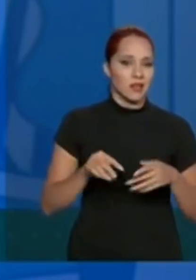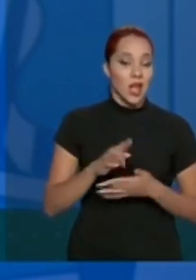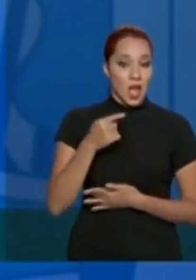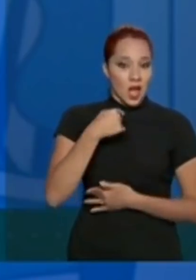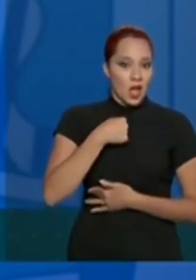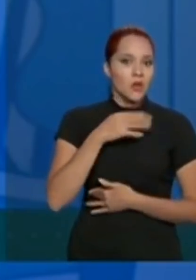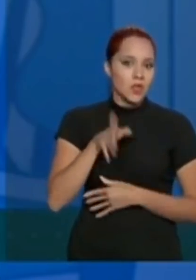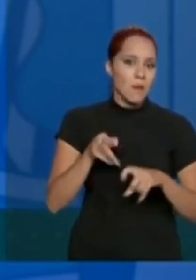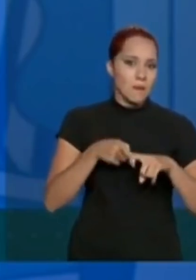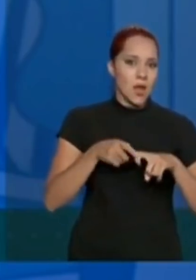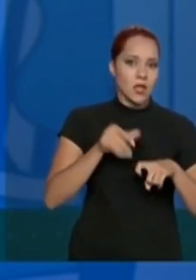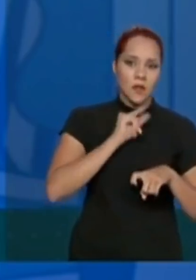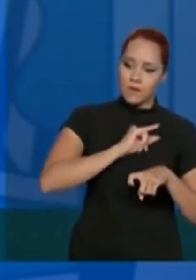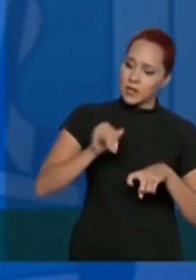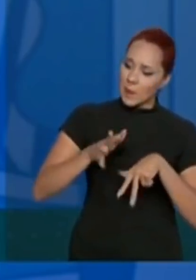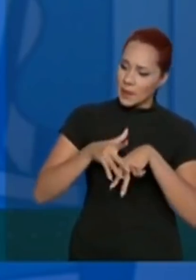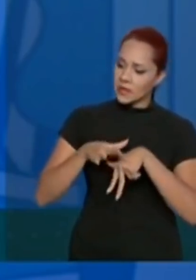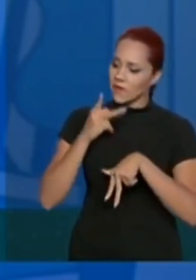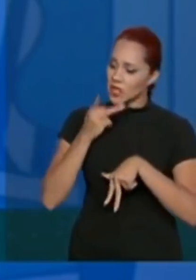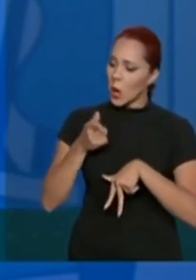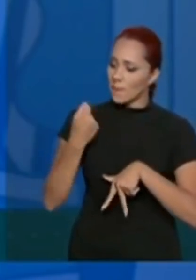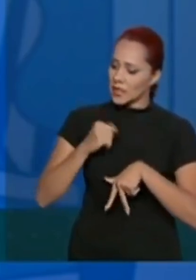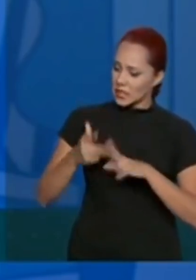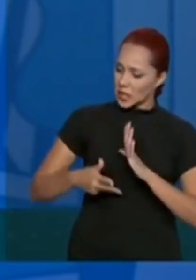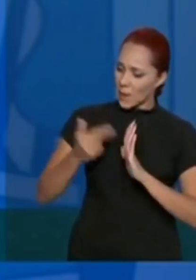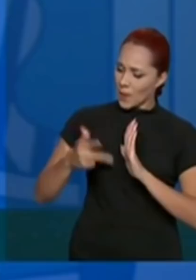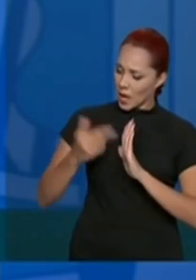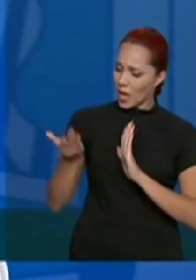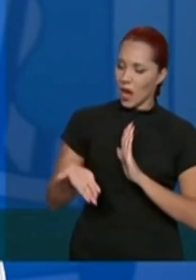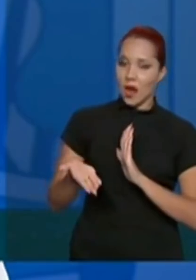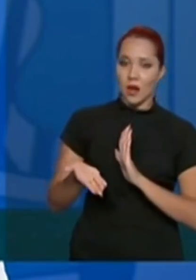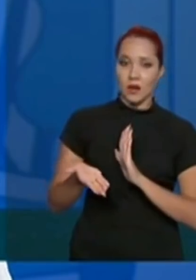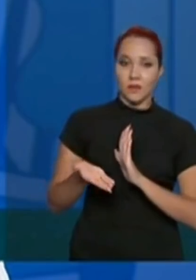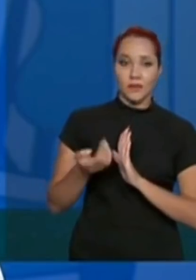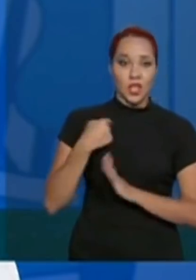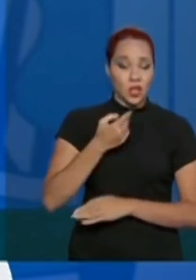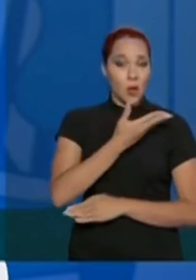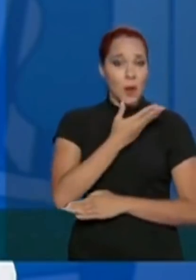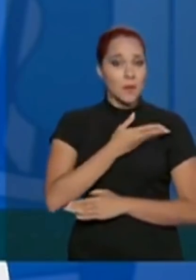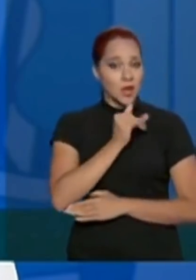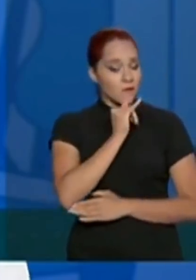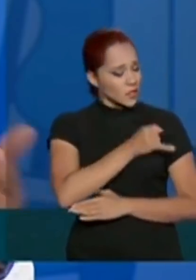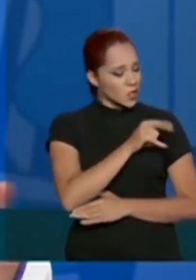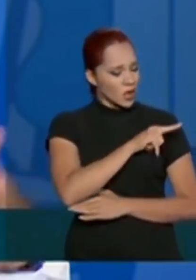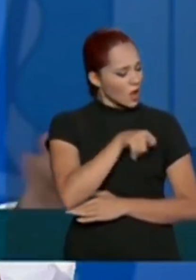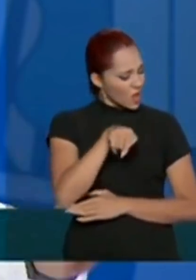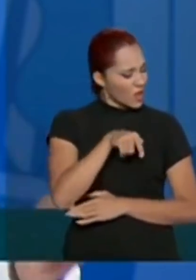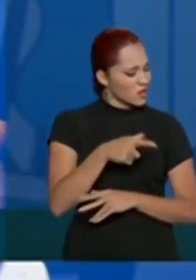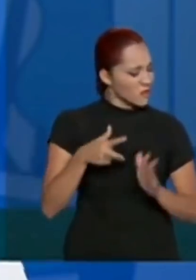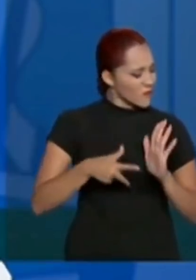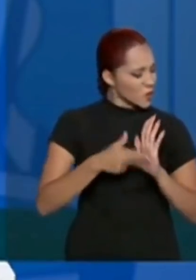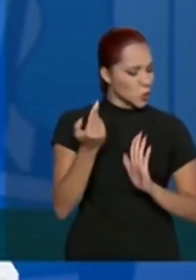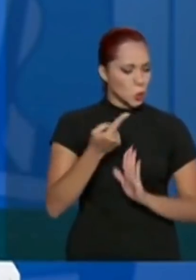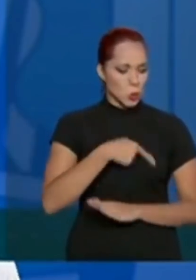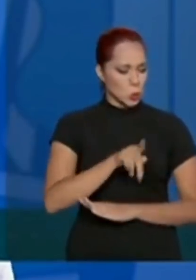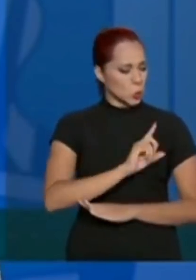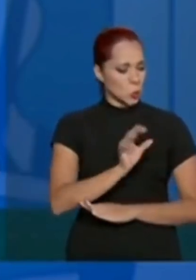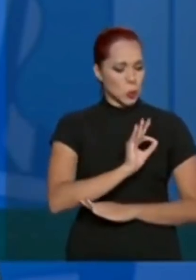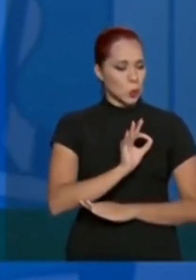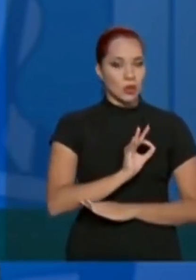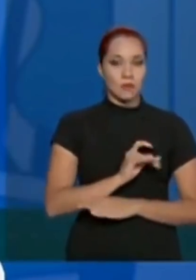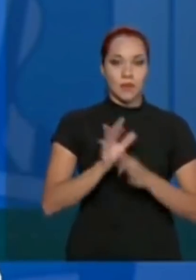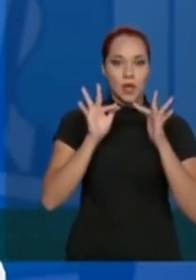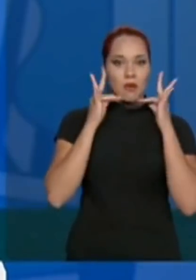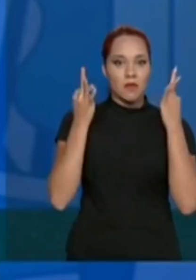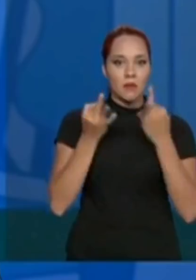já aconteceu de eu falar para um paciente, olha, eu acho que tem que operar essa fratura, e eu tenho um colega que fala assim, olha, essa fratura eu não opero, e a